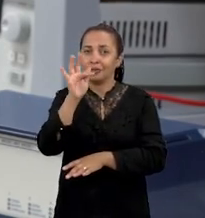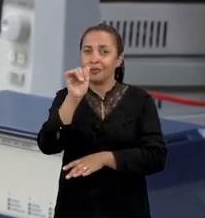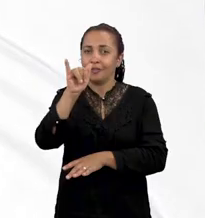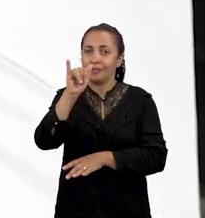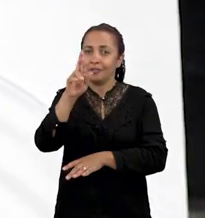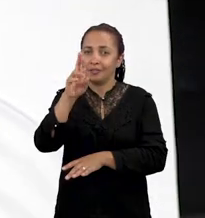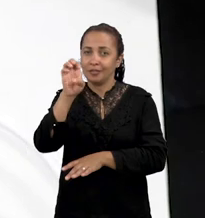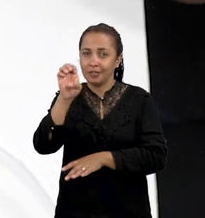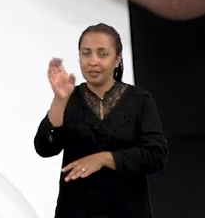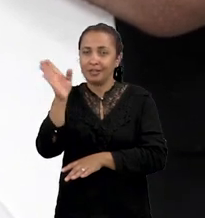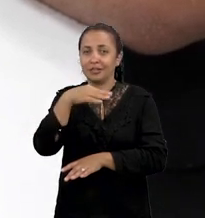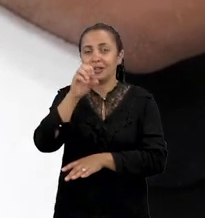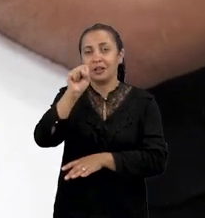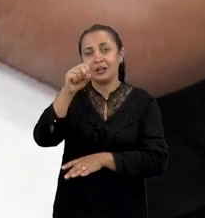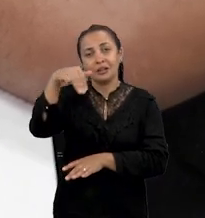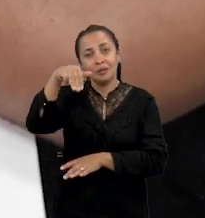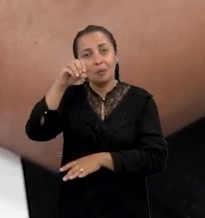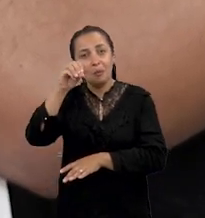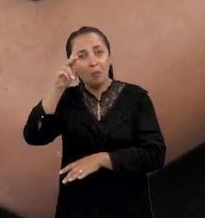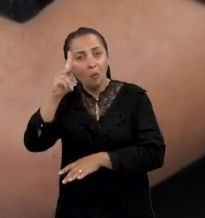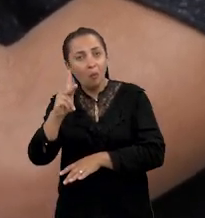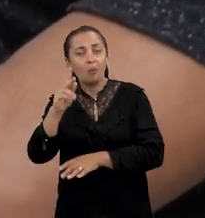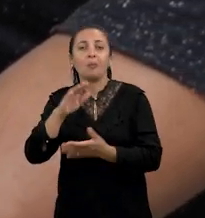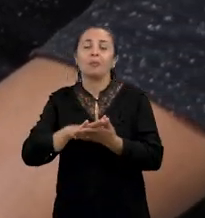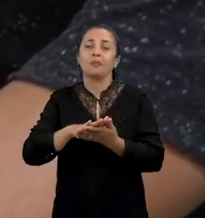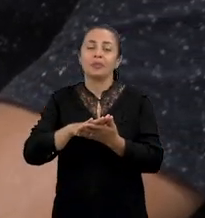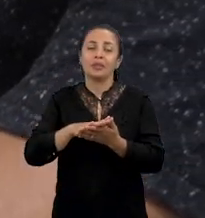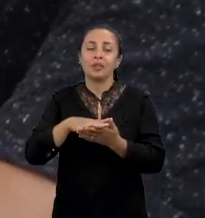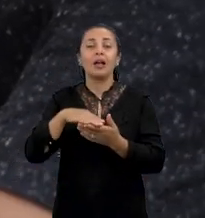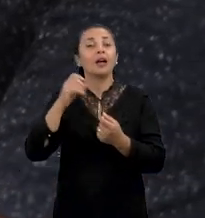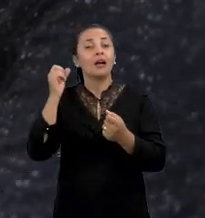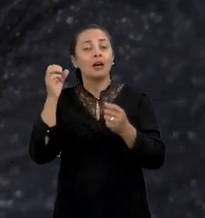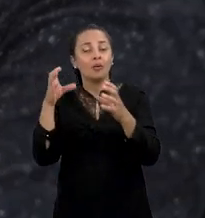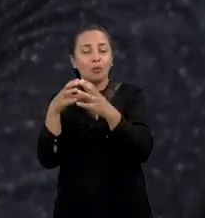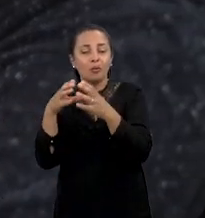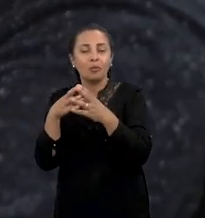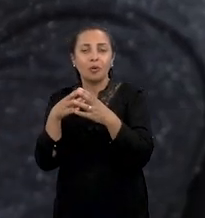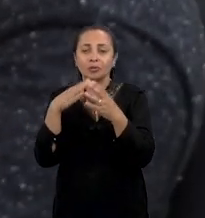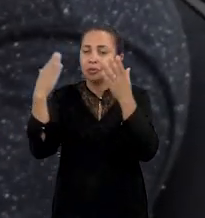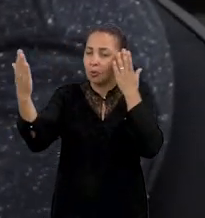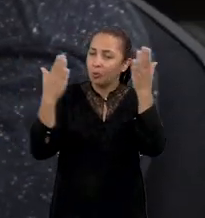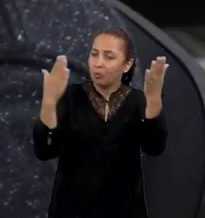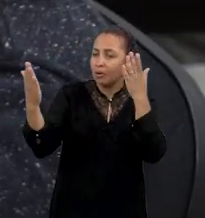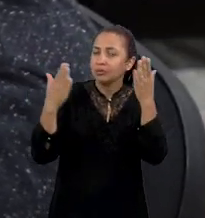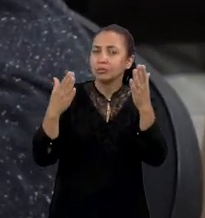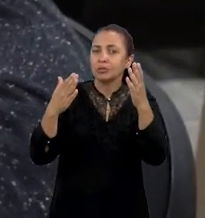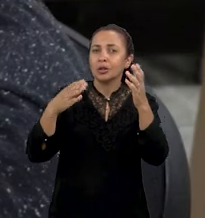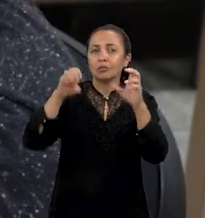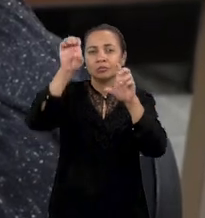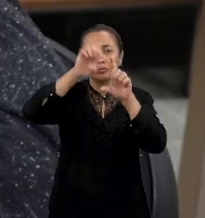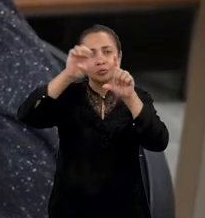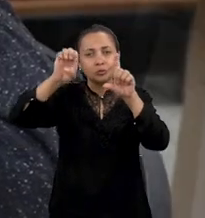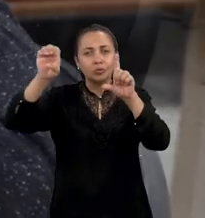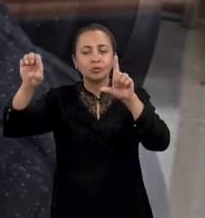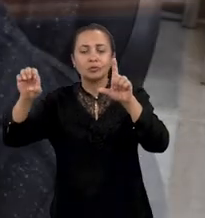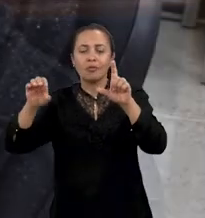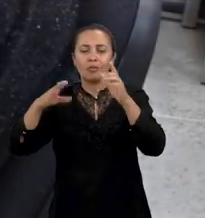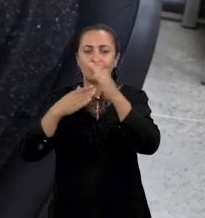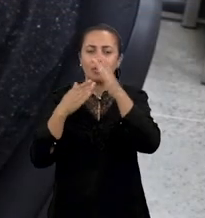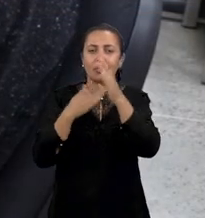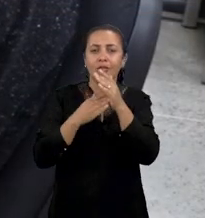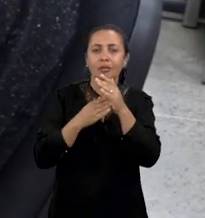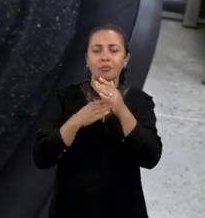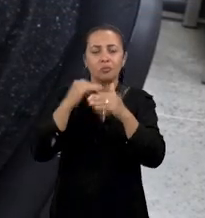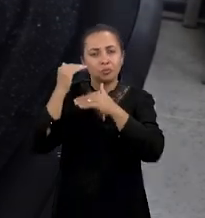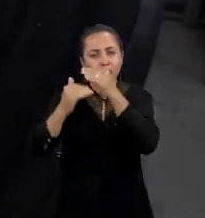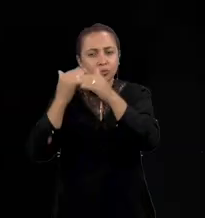algoritmo batizado pela equipe, a gente pôde fazer comparações estatísticas, tempo de processamento,